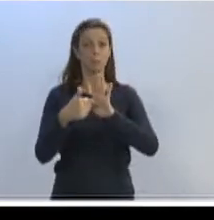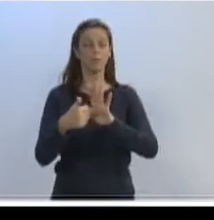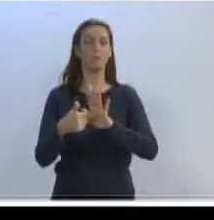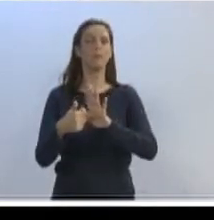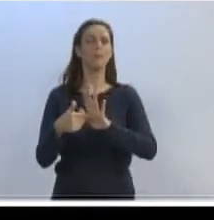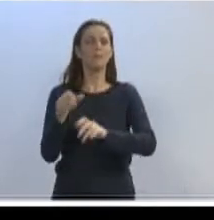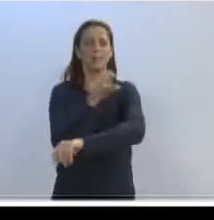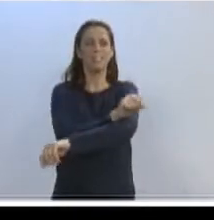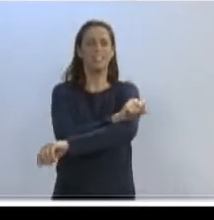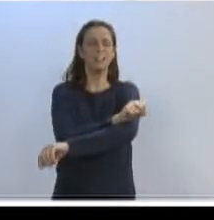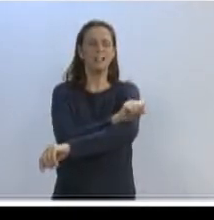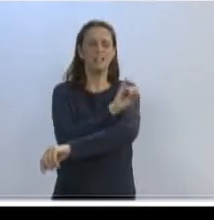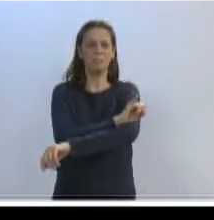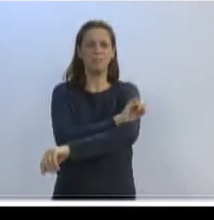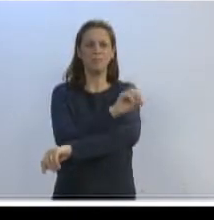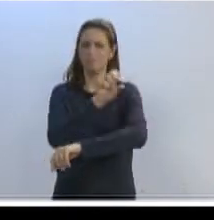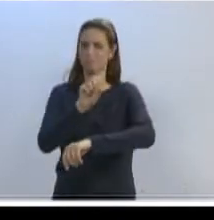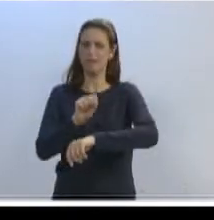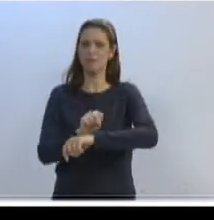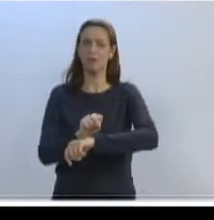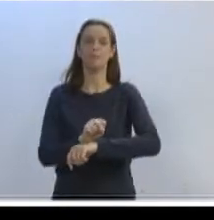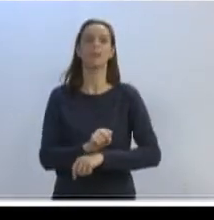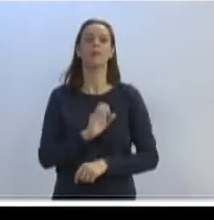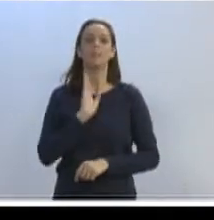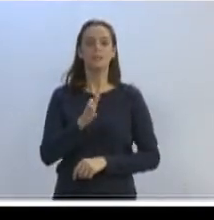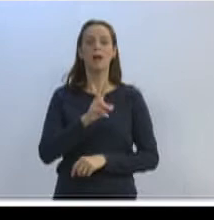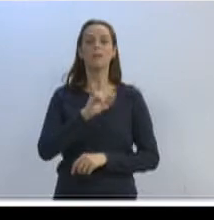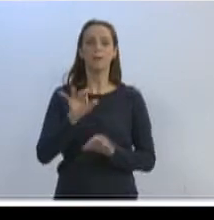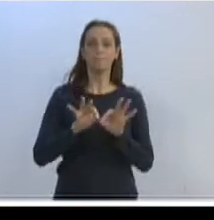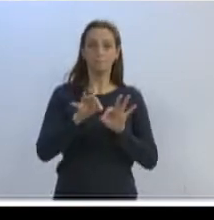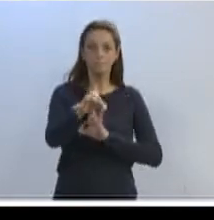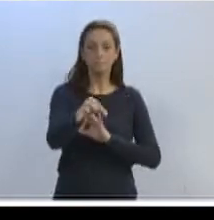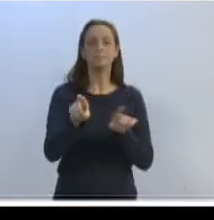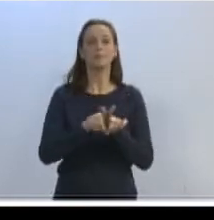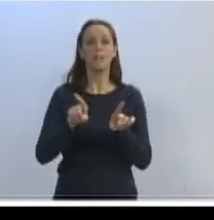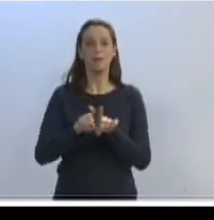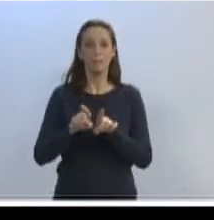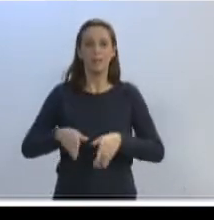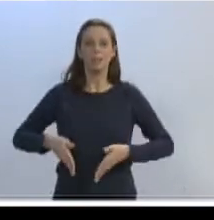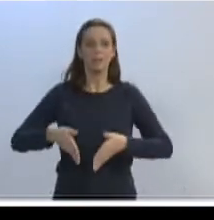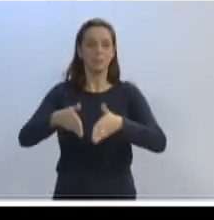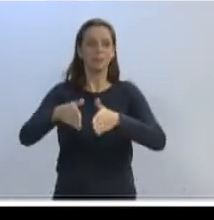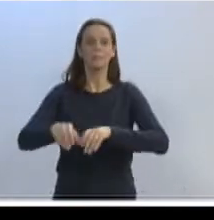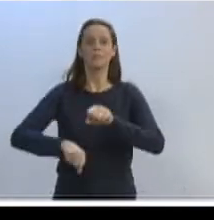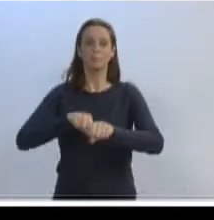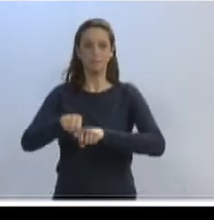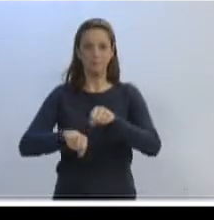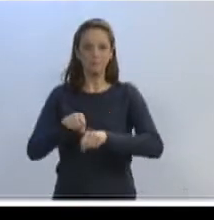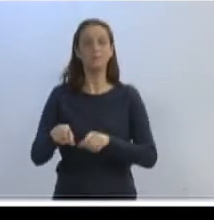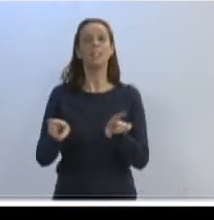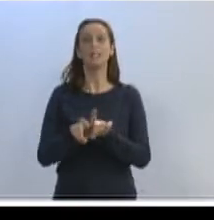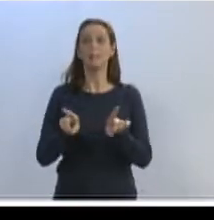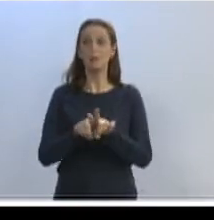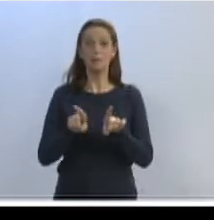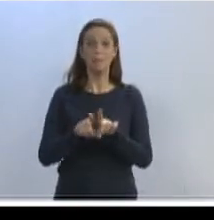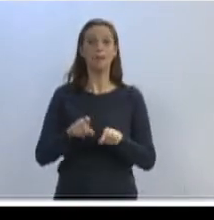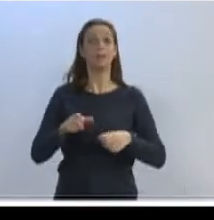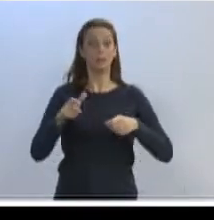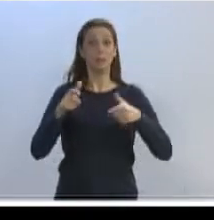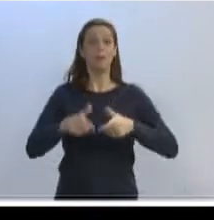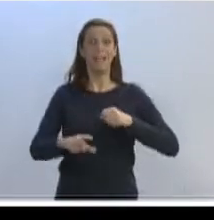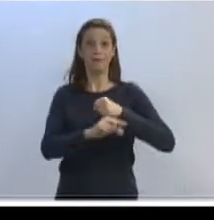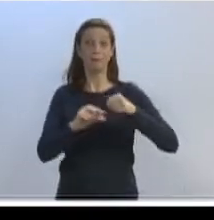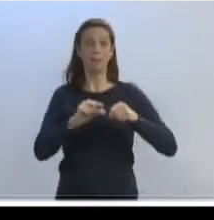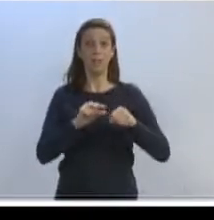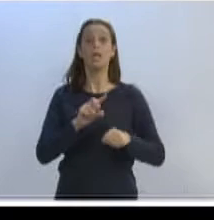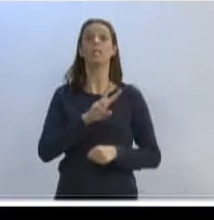para o Badenford a necessidade da implantação de 100 quilômetros de ciclovias integradas. E foi para a gente do Fidelis que disse